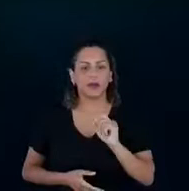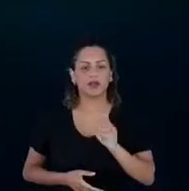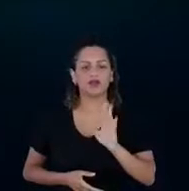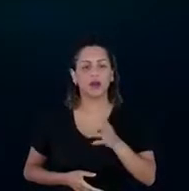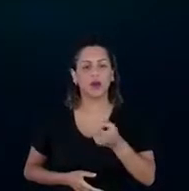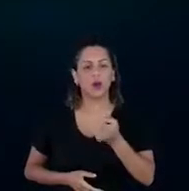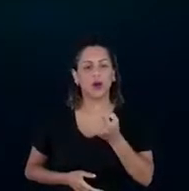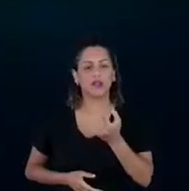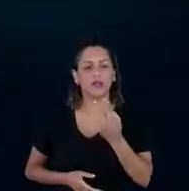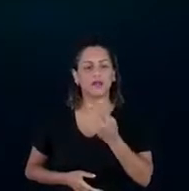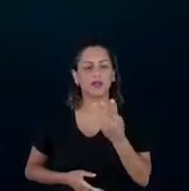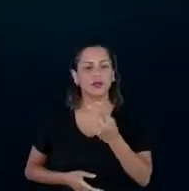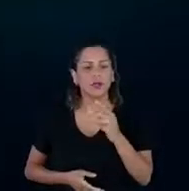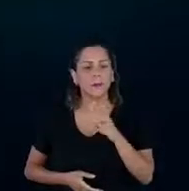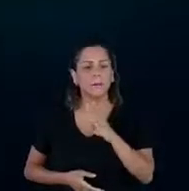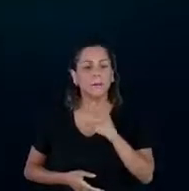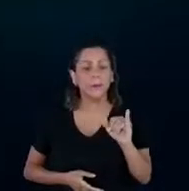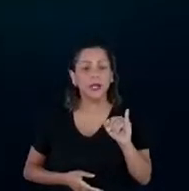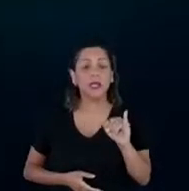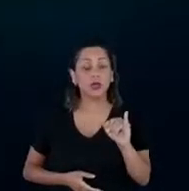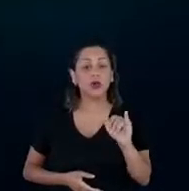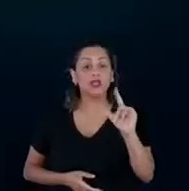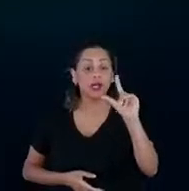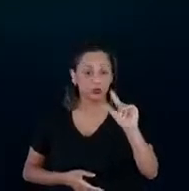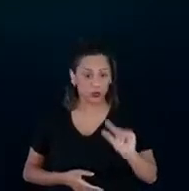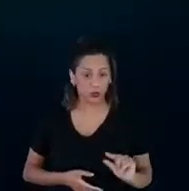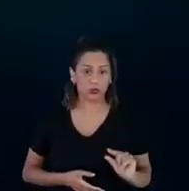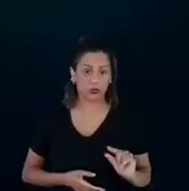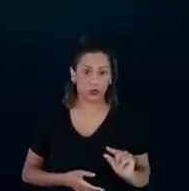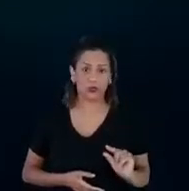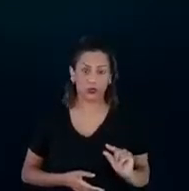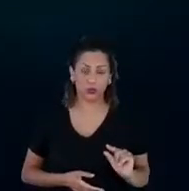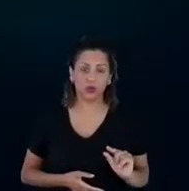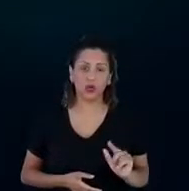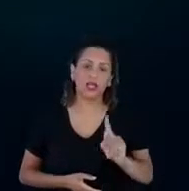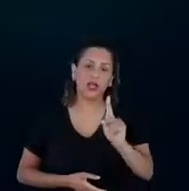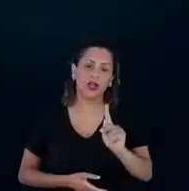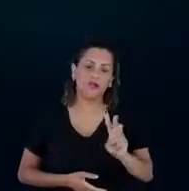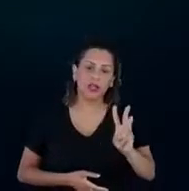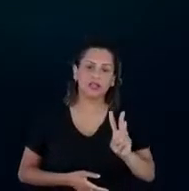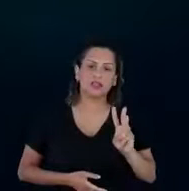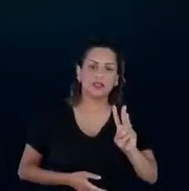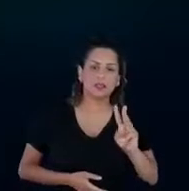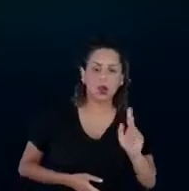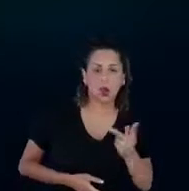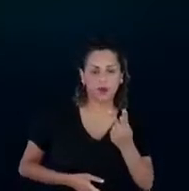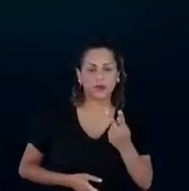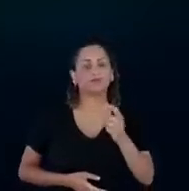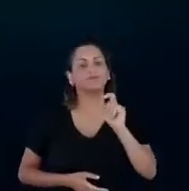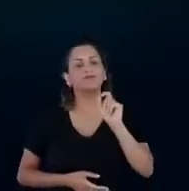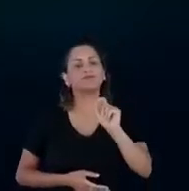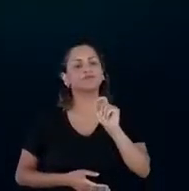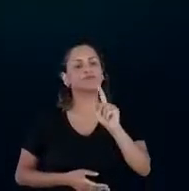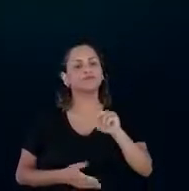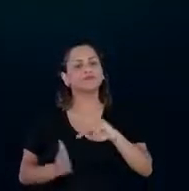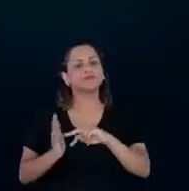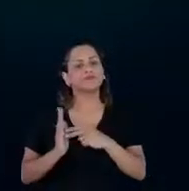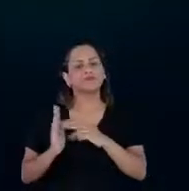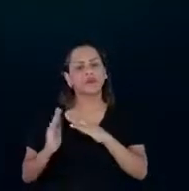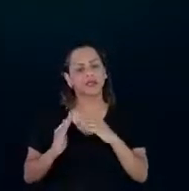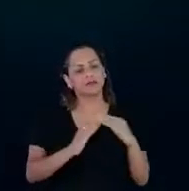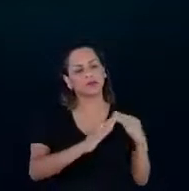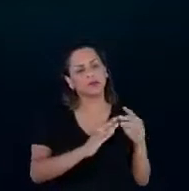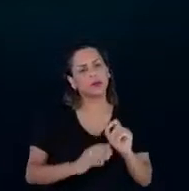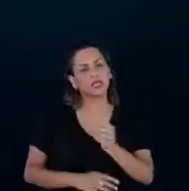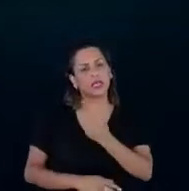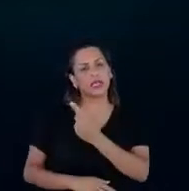quilowatt-hora de redução de consumo. Isso representa, em termos de consumo residencial, o equivalente a 15% do